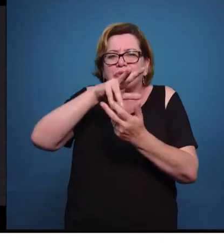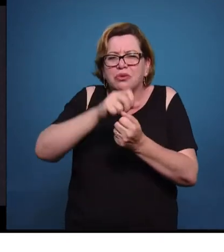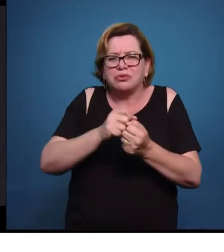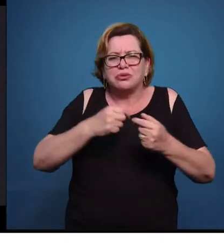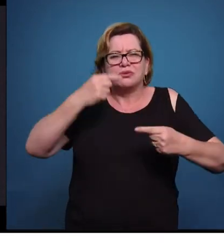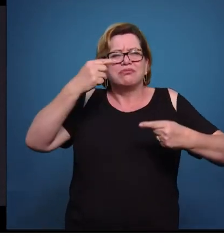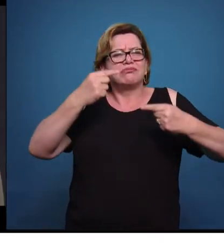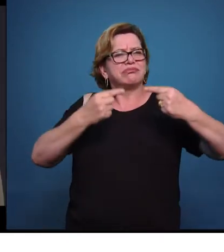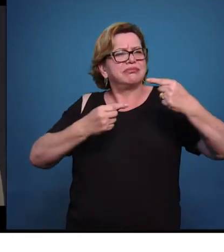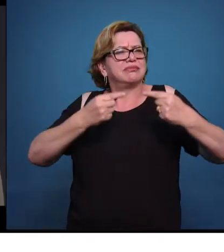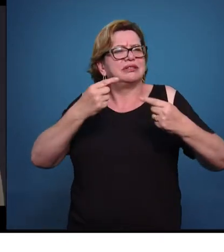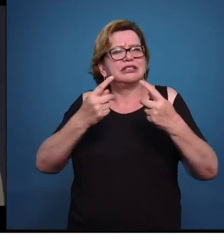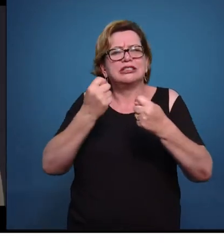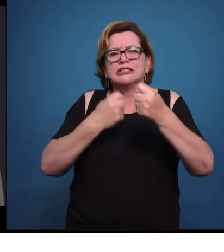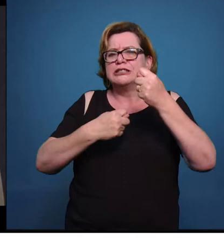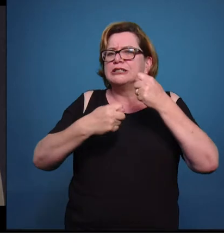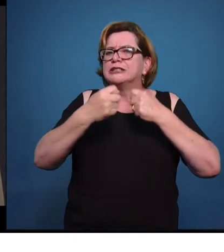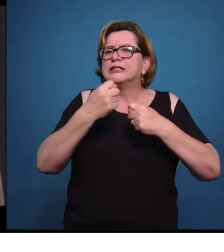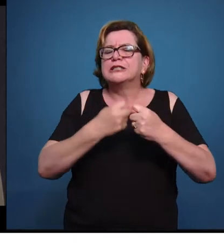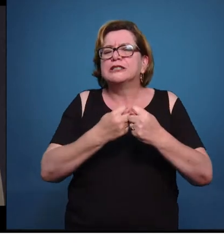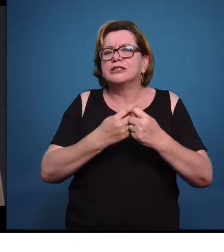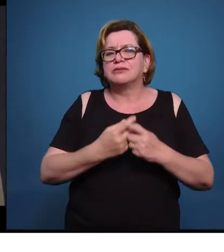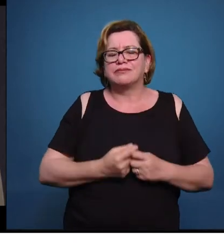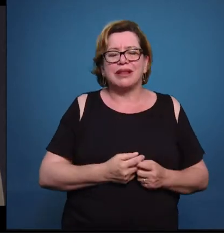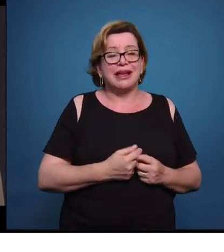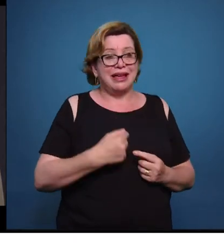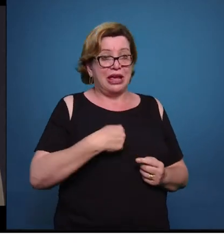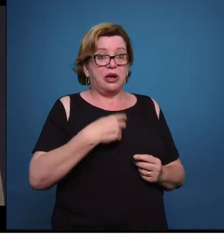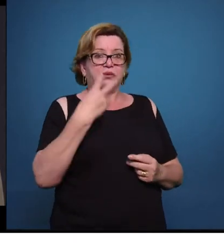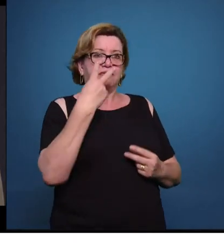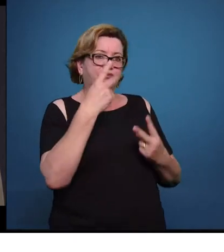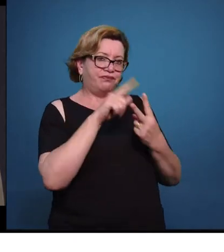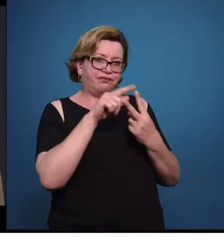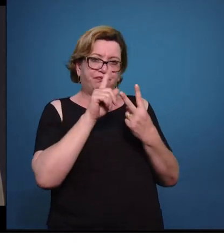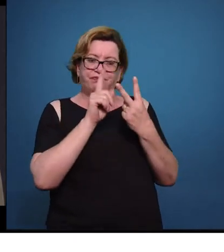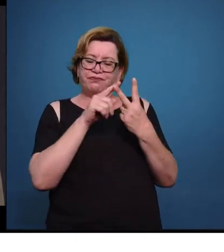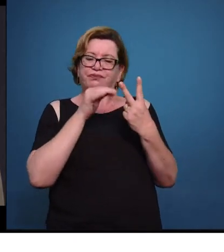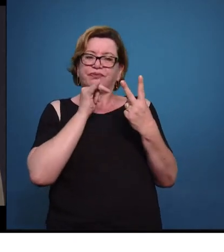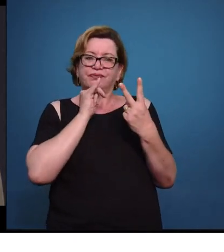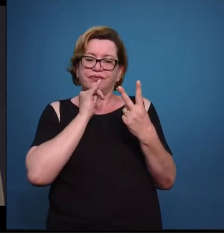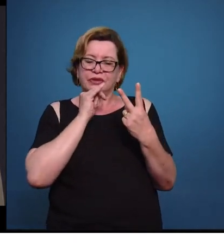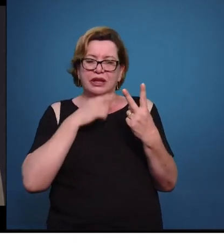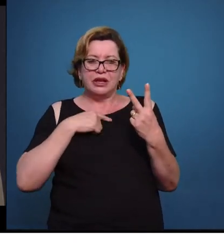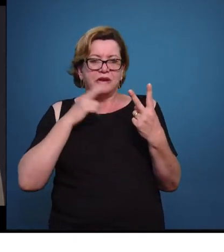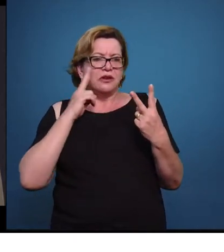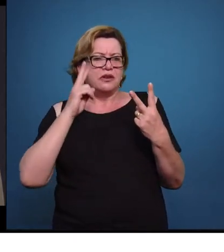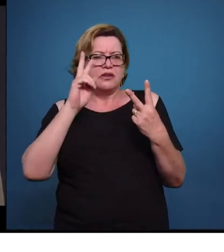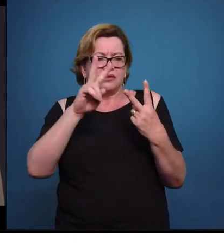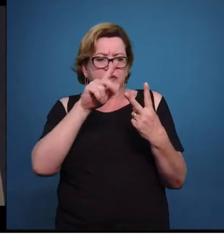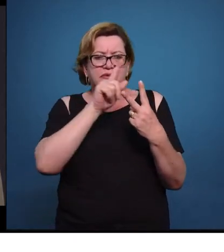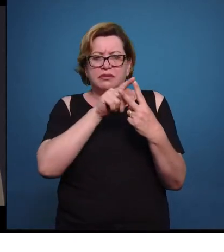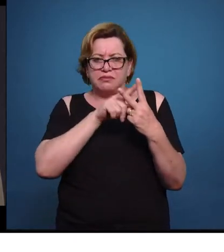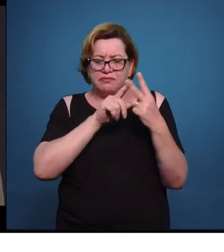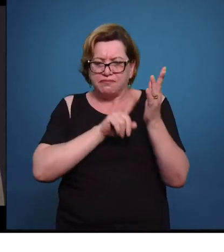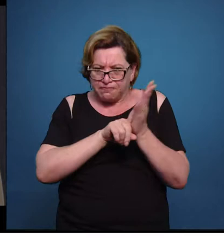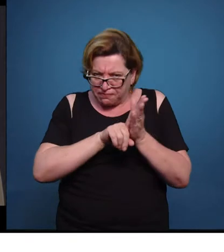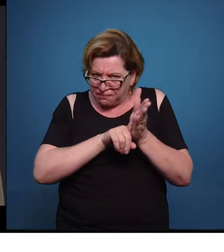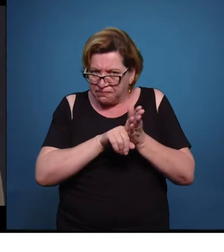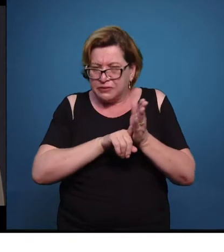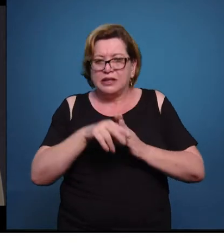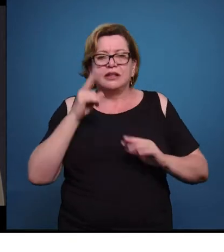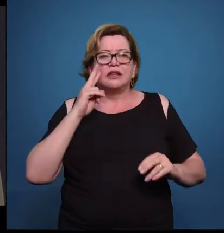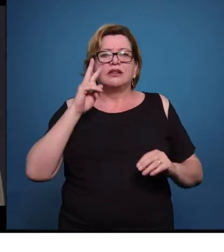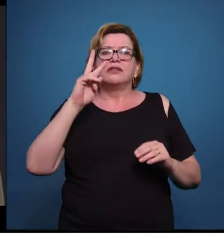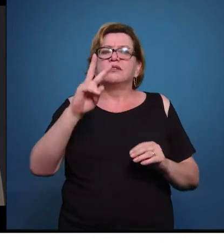política, a visão econômica? Vou te dar dois exemplos. Eu acompanhei uma pesquisa de perto, com dois orientandos da